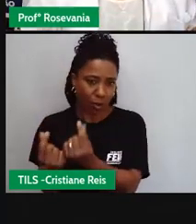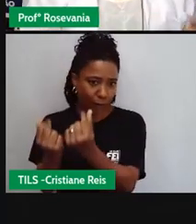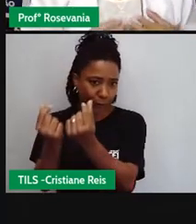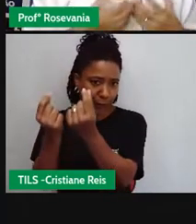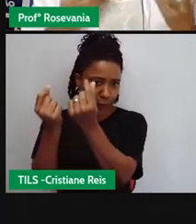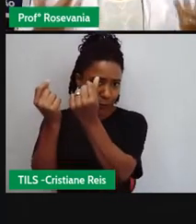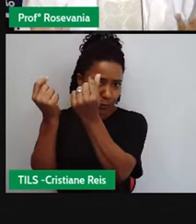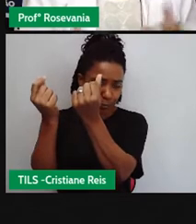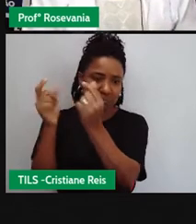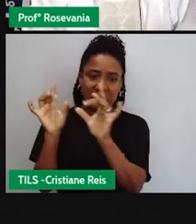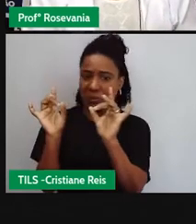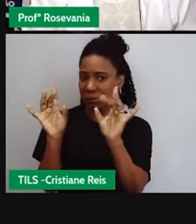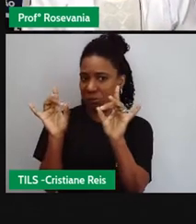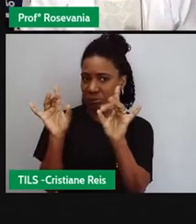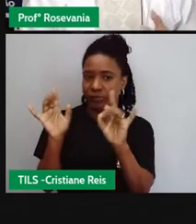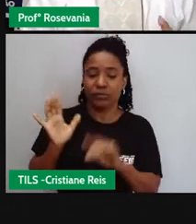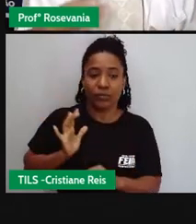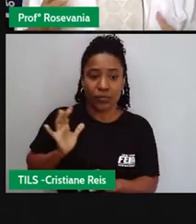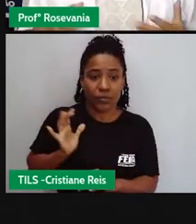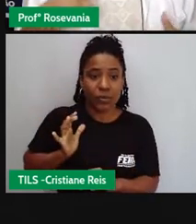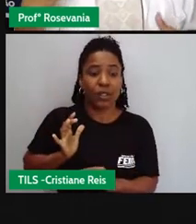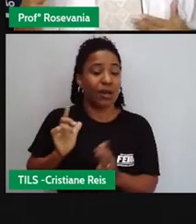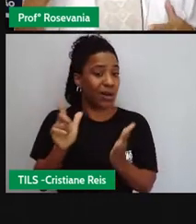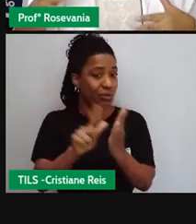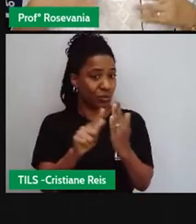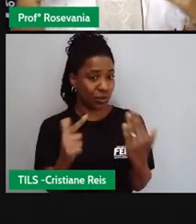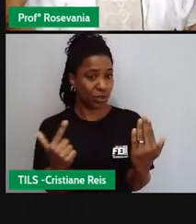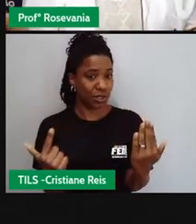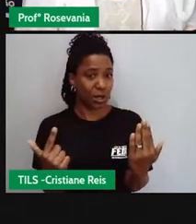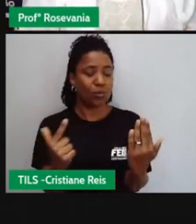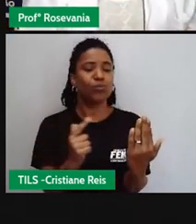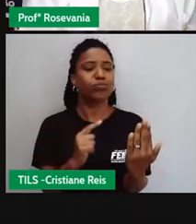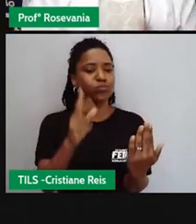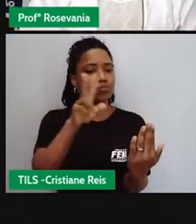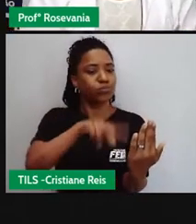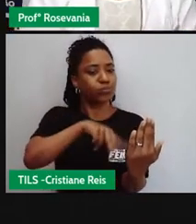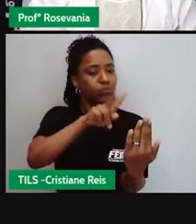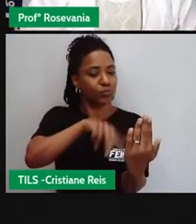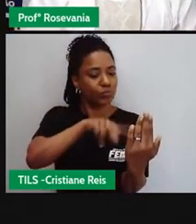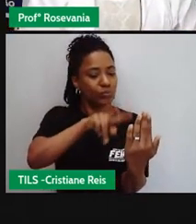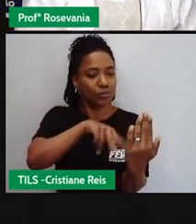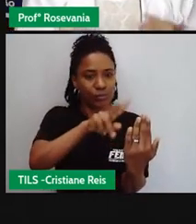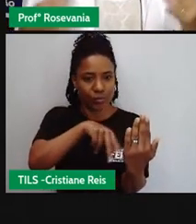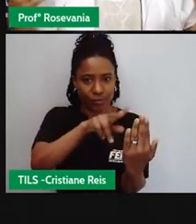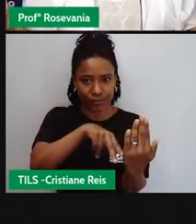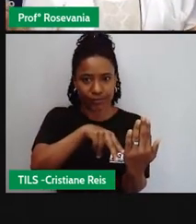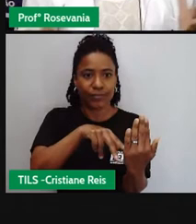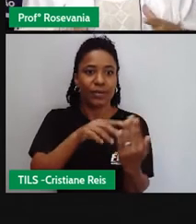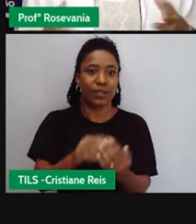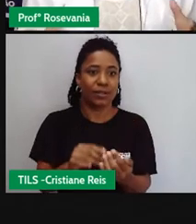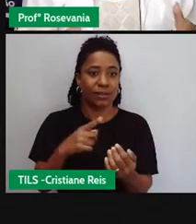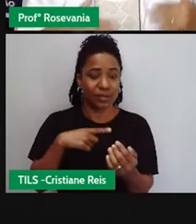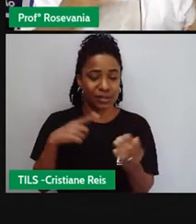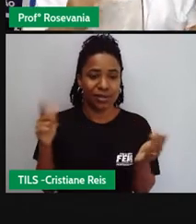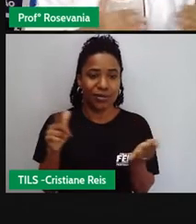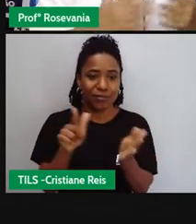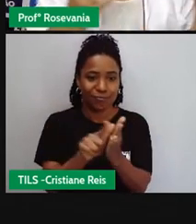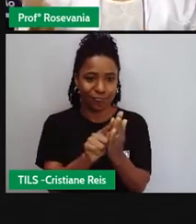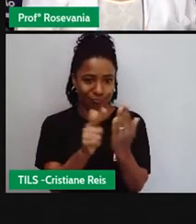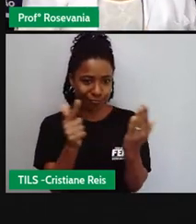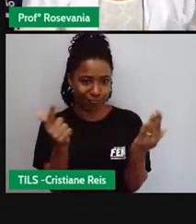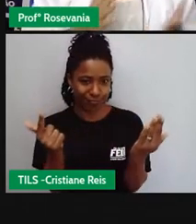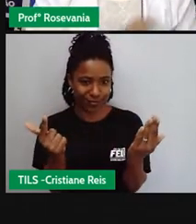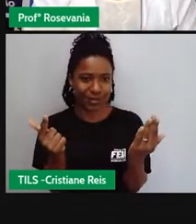da elite, do povo que tinha condição, e aí, não era esse tamanho de folhas que a gente viu hoje no jornal, era uma quantidade menor, até porque o